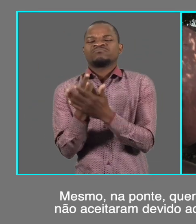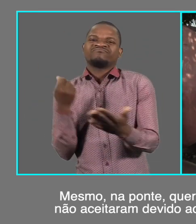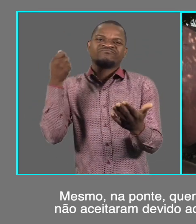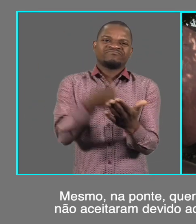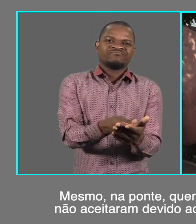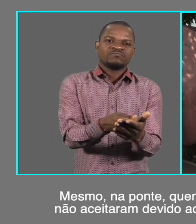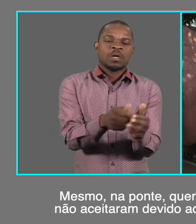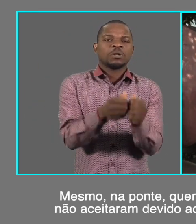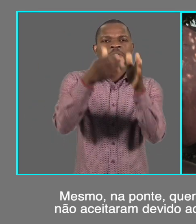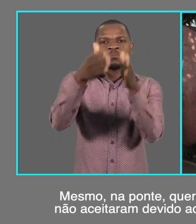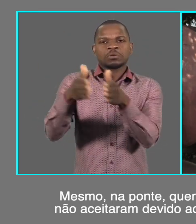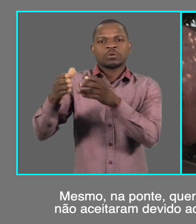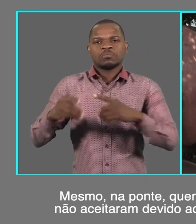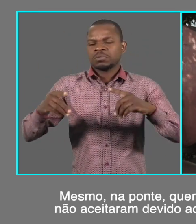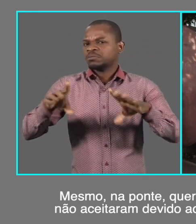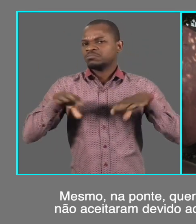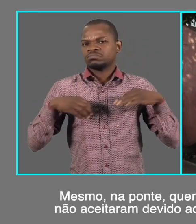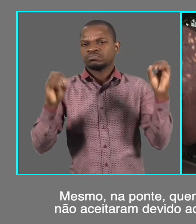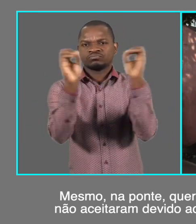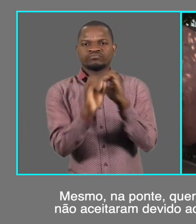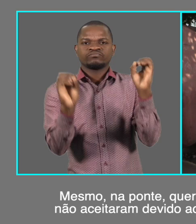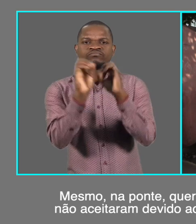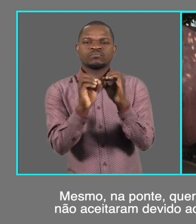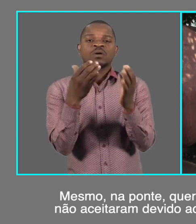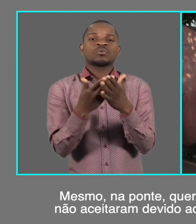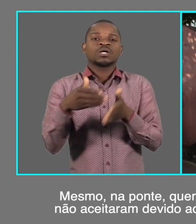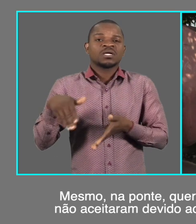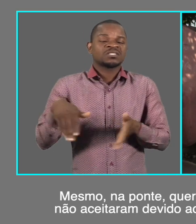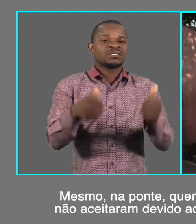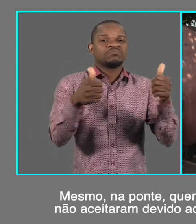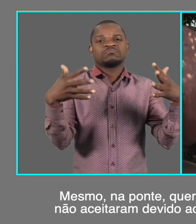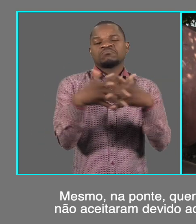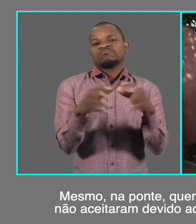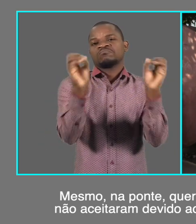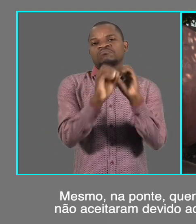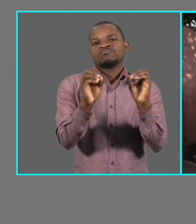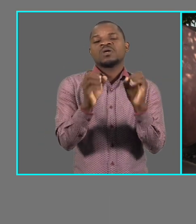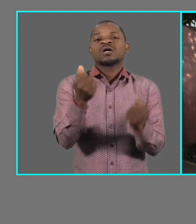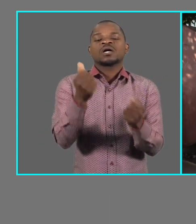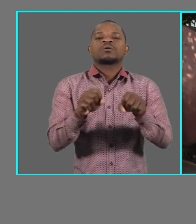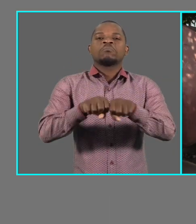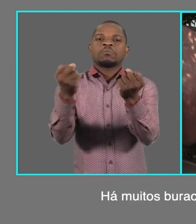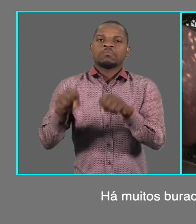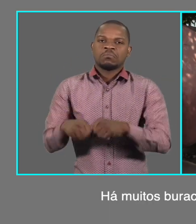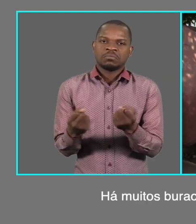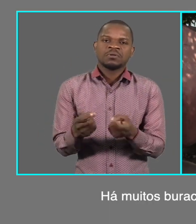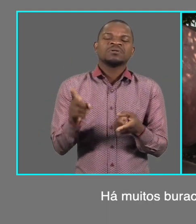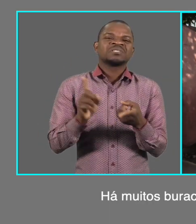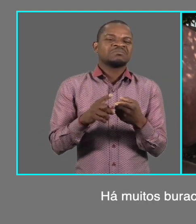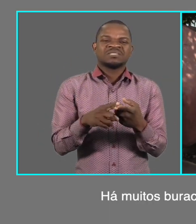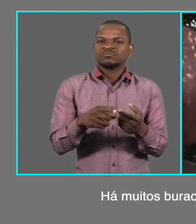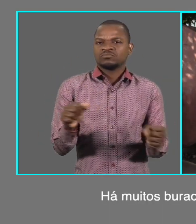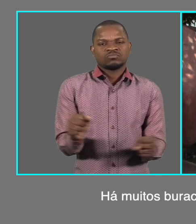valor. Mas as pessoas não aceitaram devido ao estado da estrada, que damnifica as viaturas. Há muitos